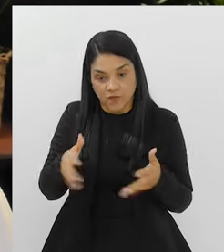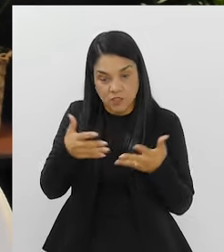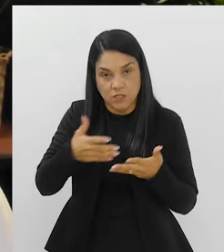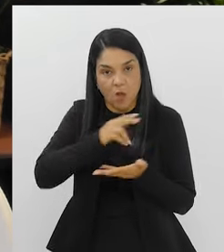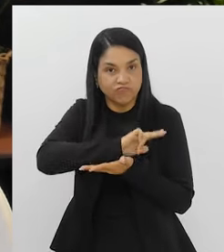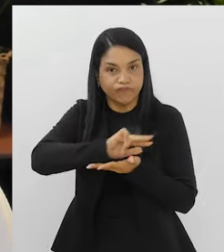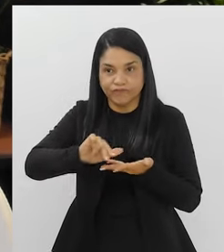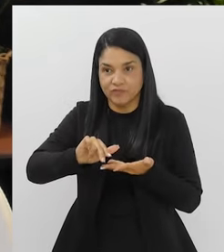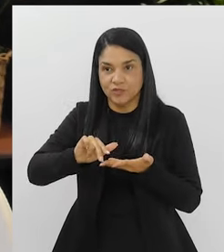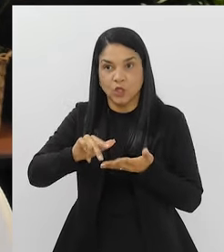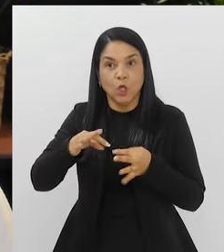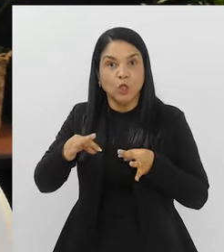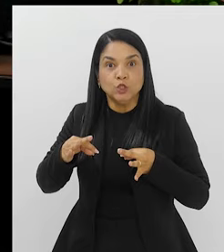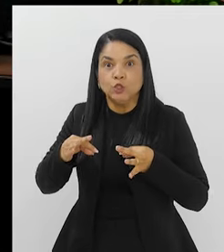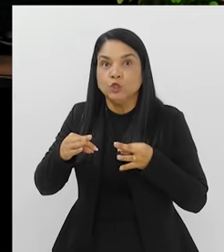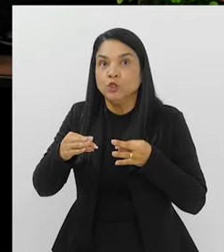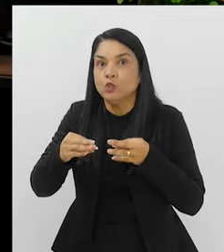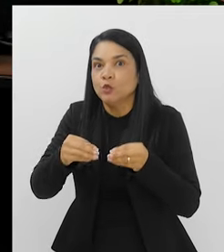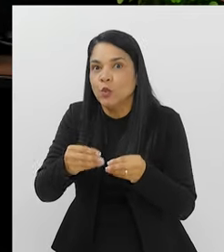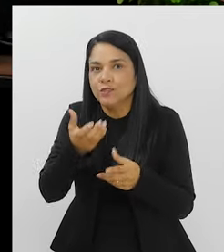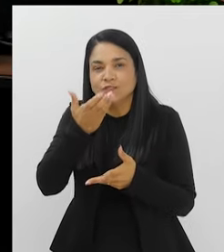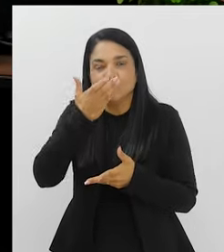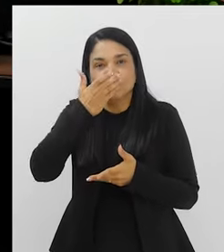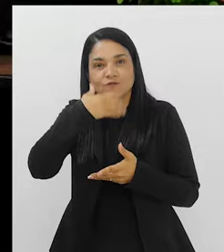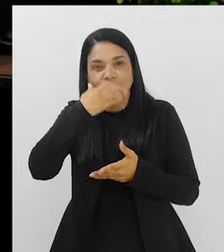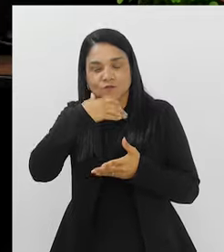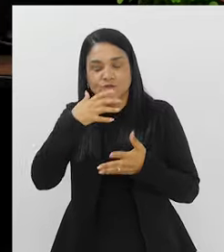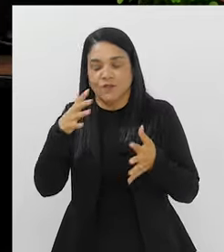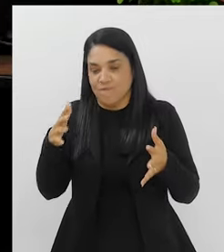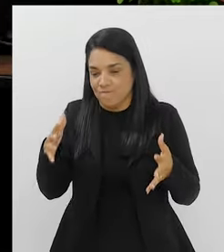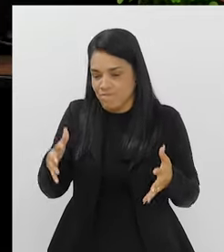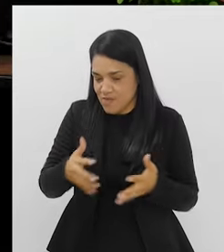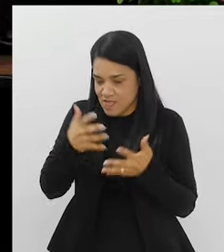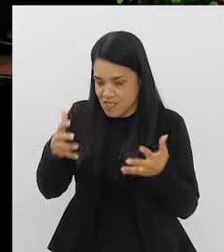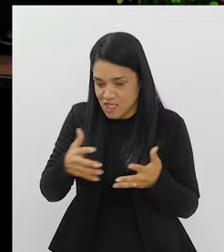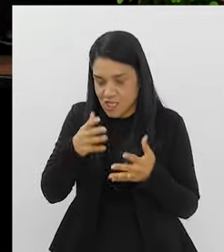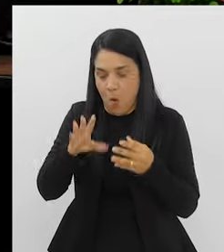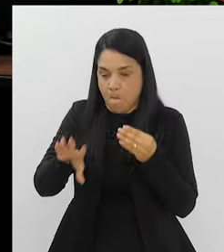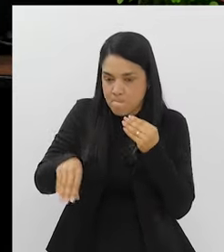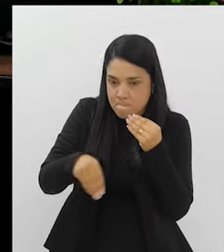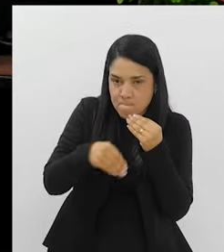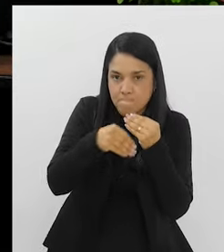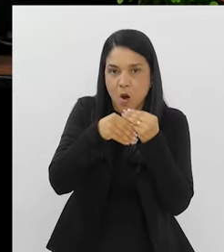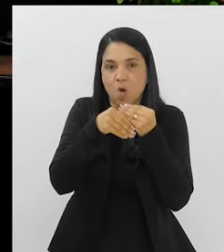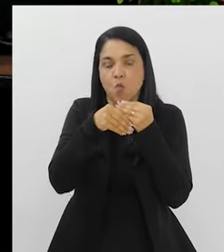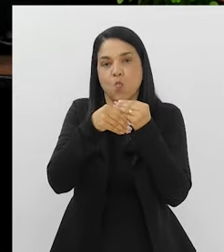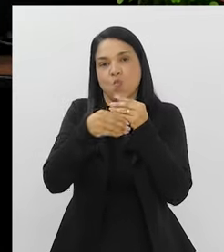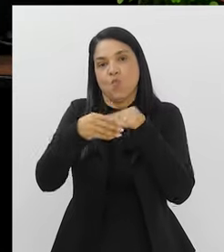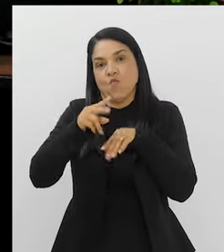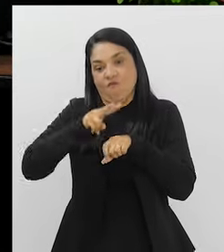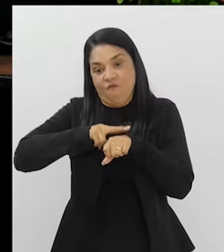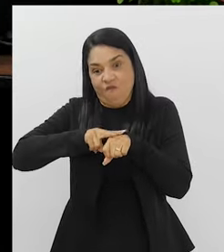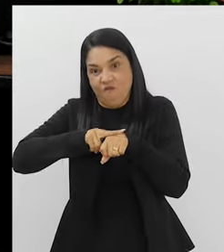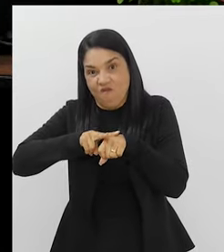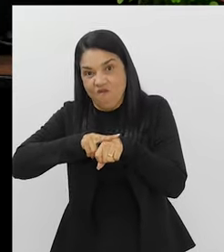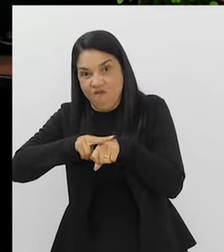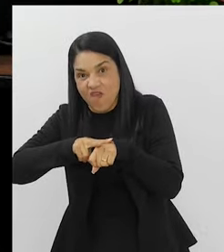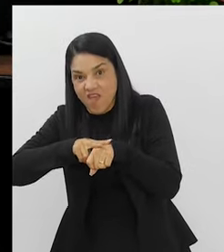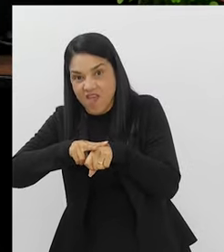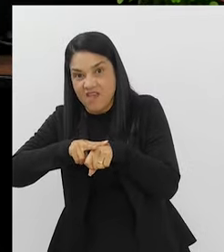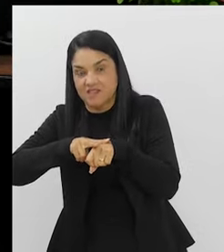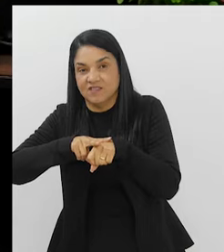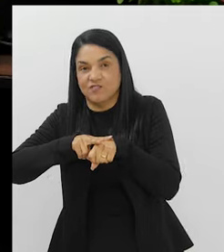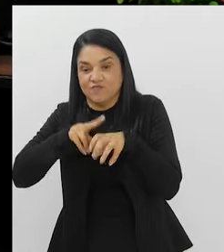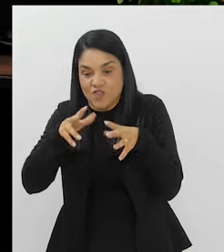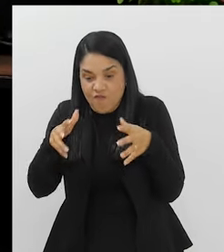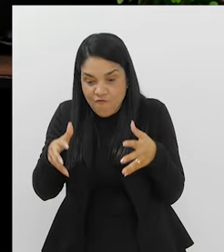vegetal, algum tipo de... Todos são bons. O puder comer, o que você puder acrescentar de verde, né?